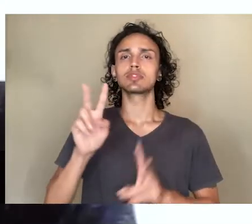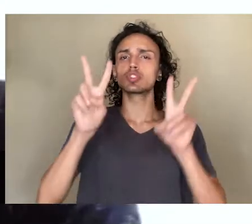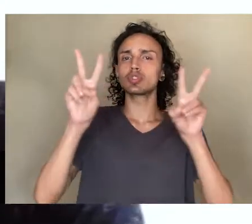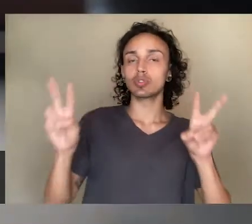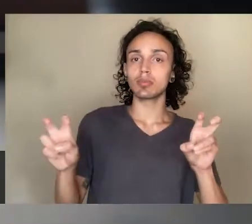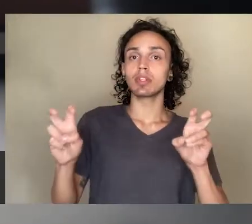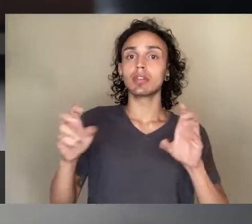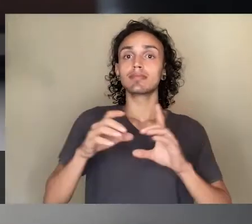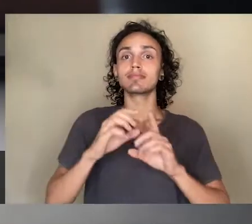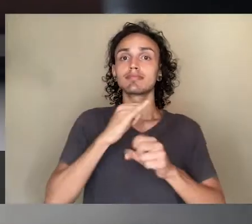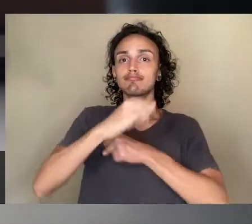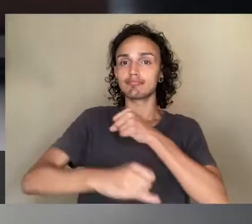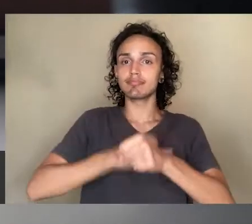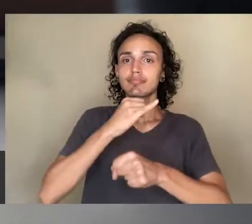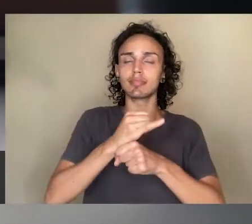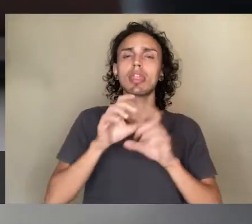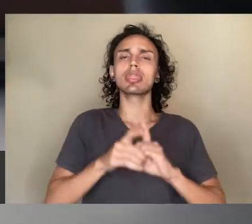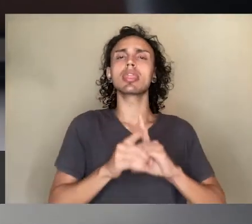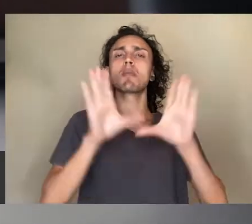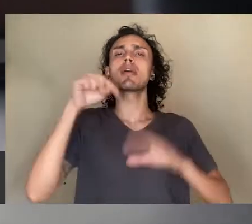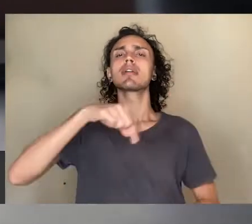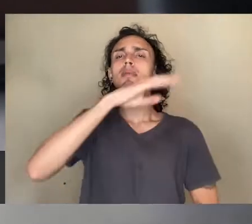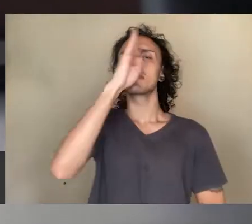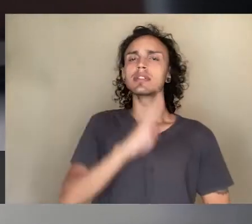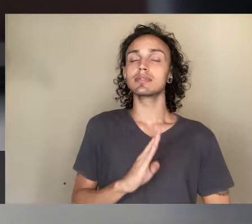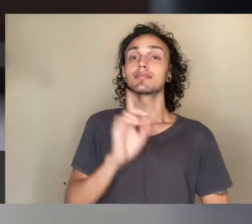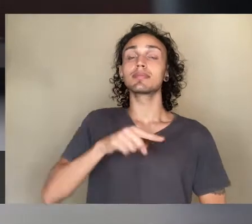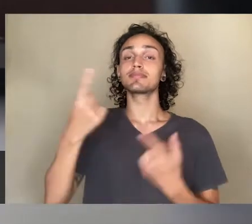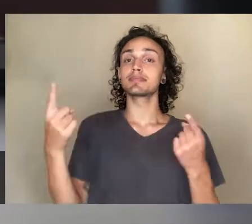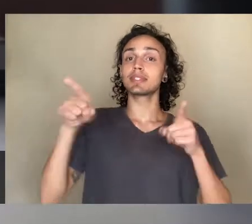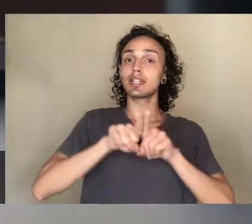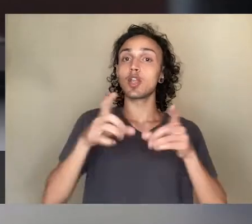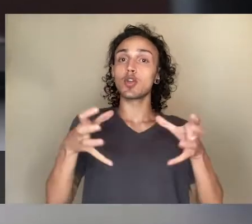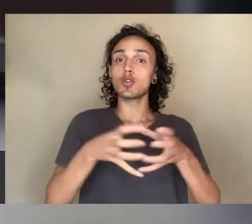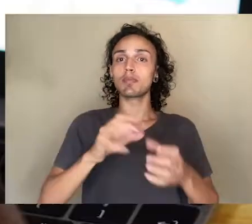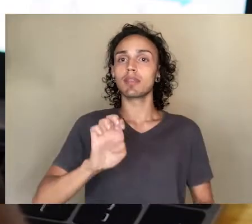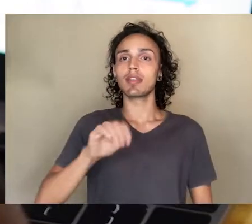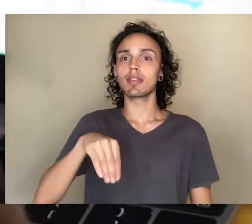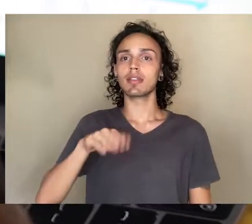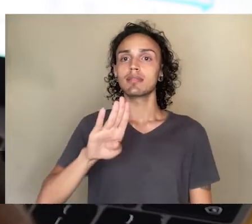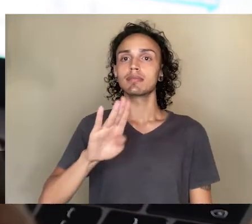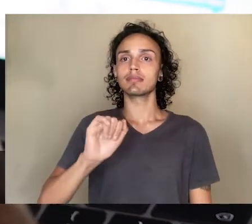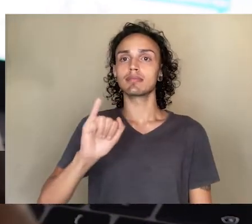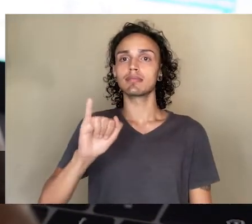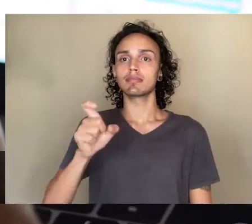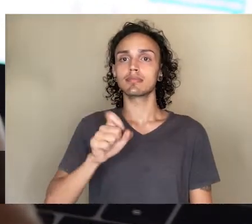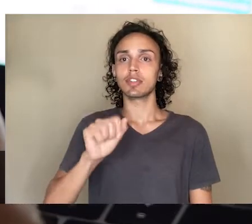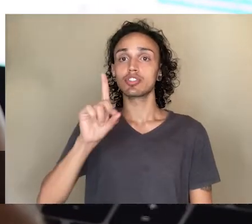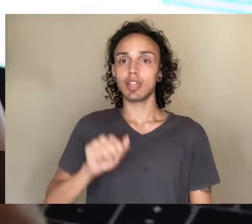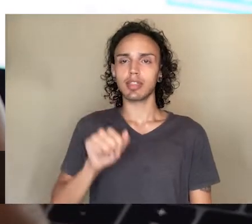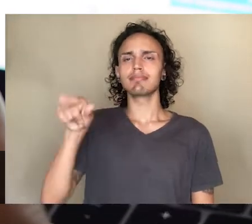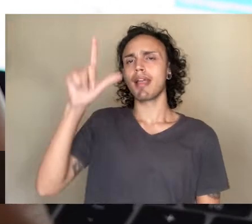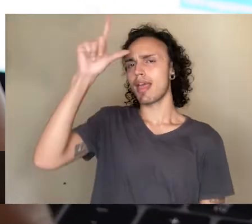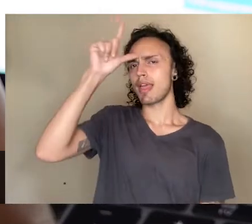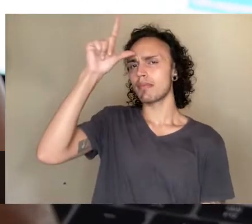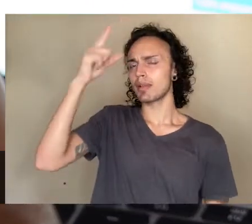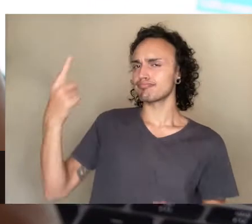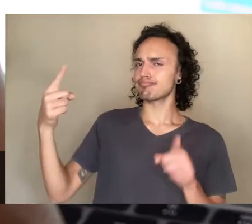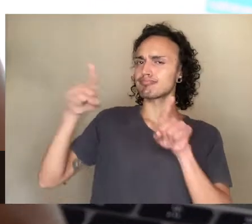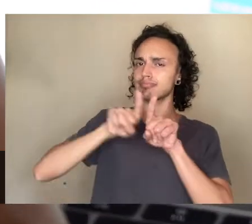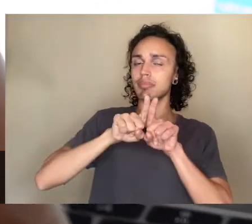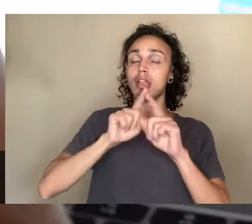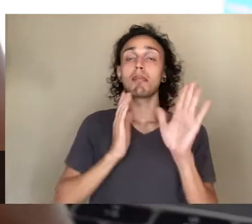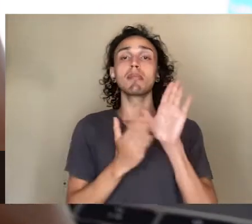e Democracia no Brasil, um projeto que a gente desenvolve em parceria com a Embaixada da Alemanha, e ele tem o propósito justamente de entender como é a